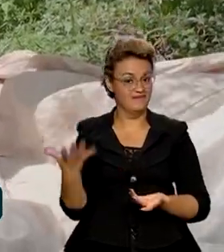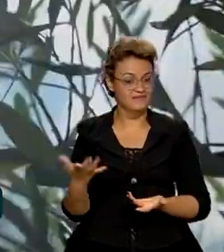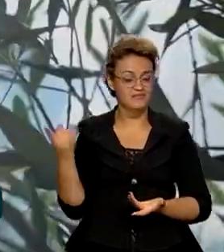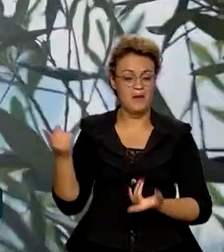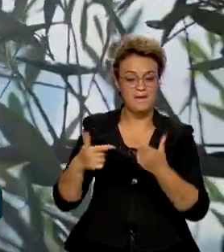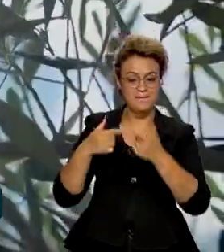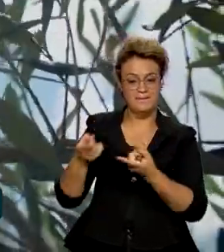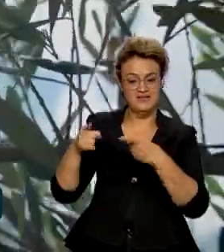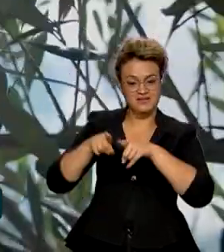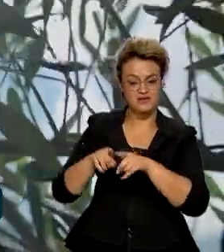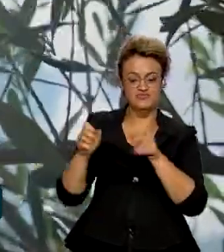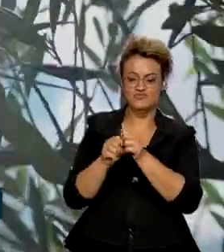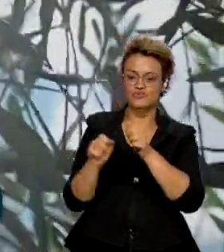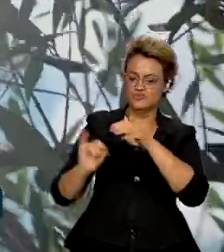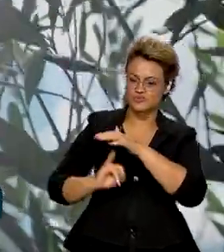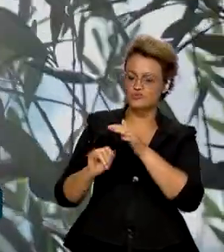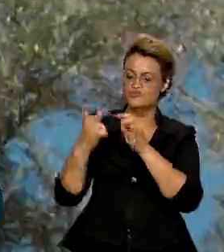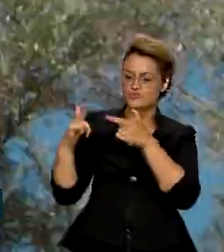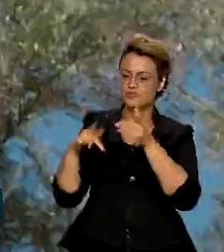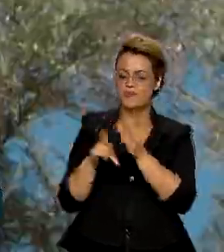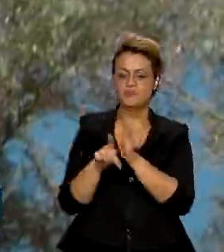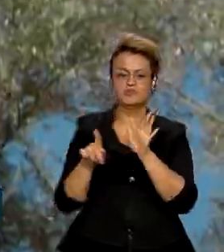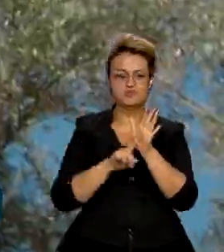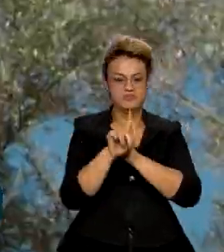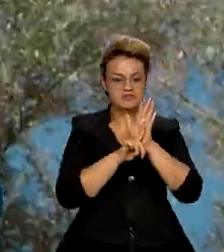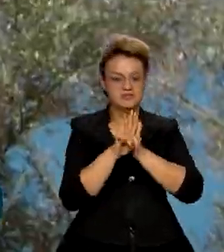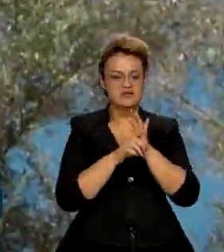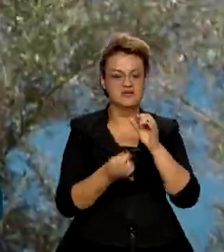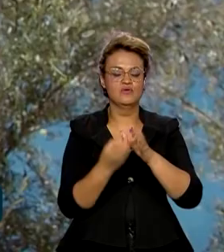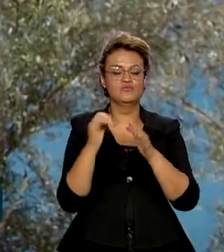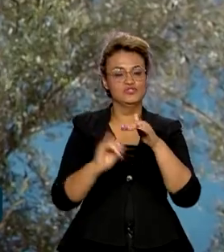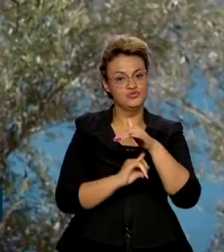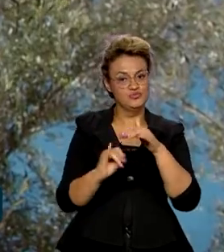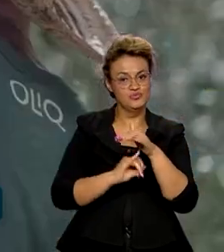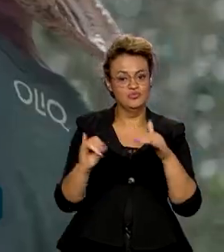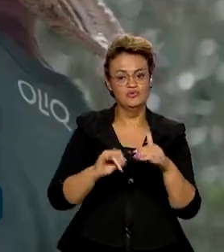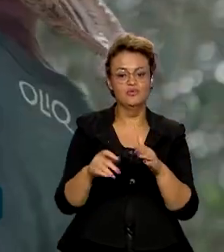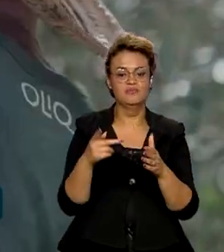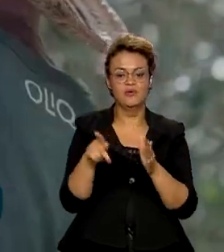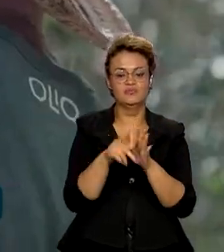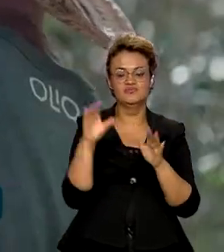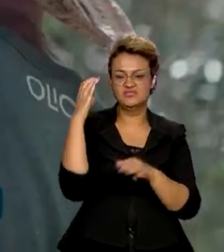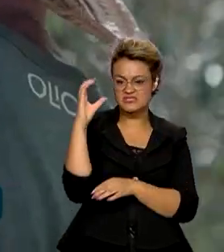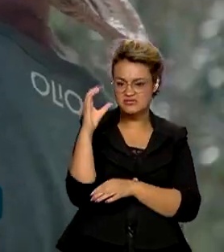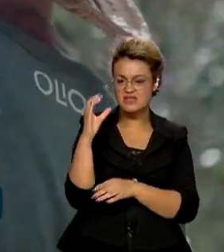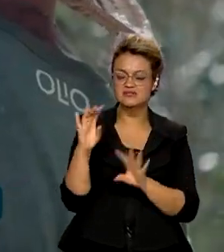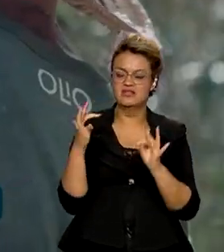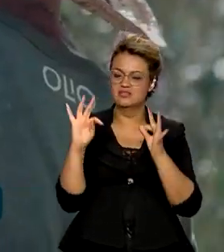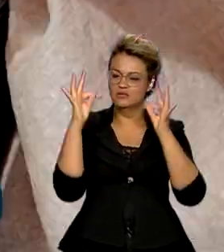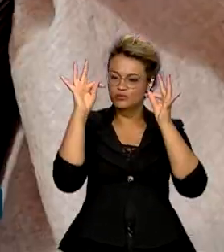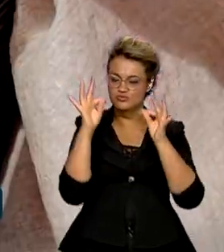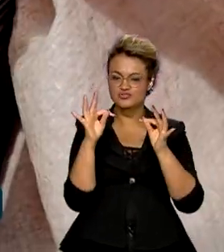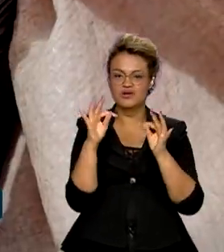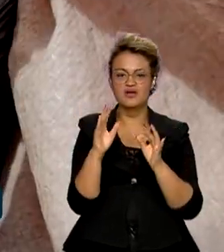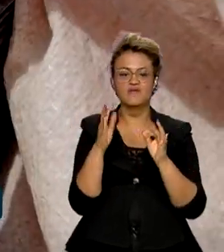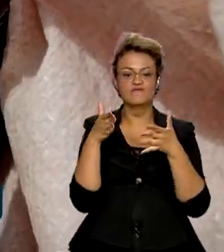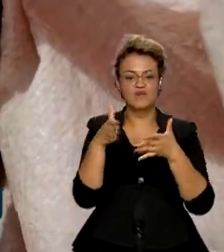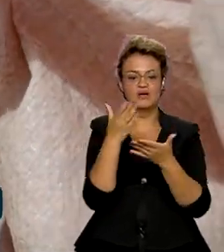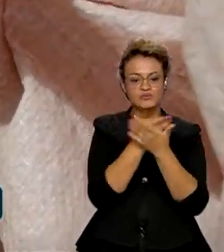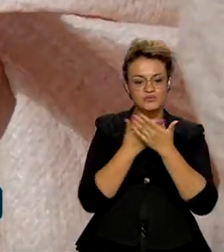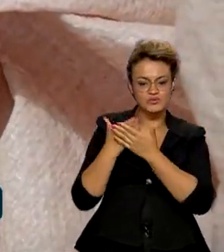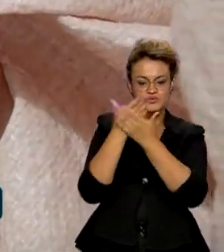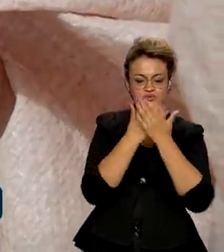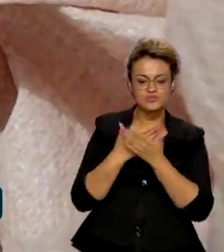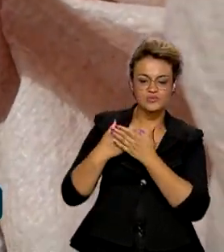uma parceria com instituições de pesquisa criou o Instituto Nacional de Ciência e Tecnologia para estudar